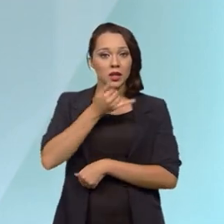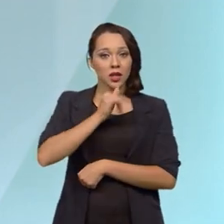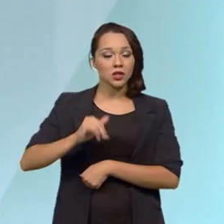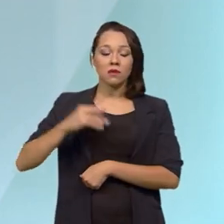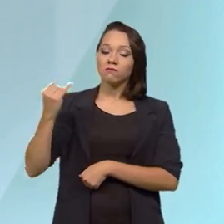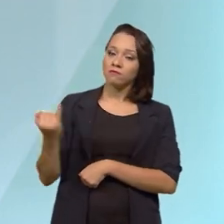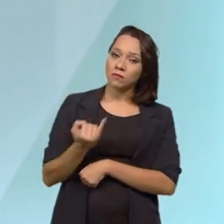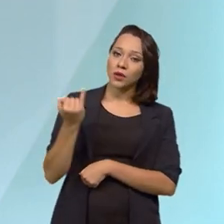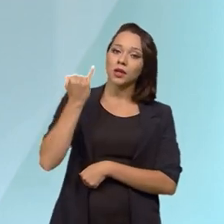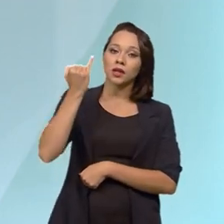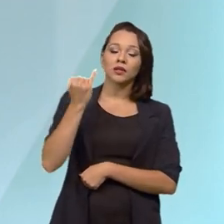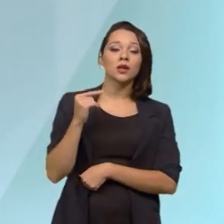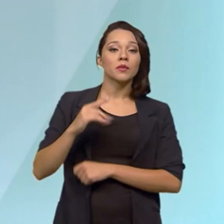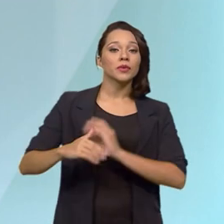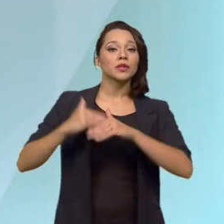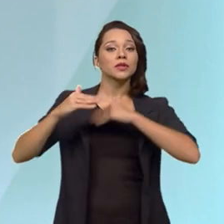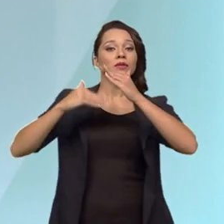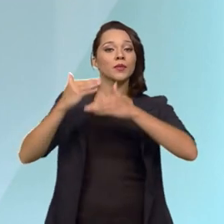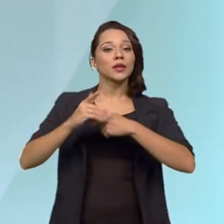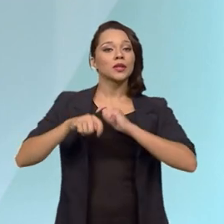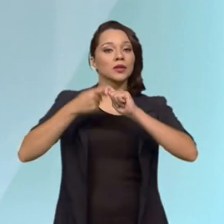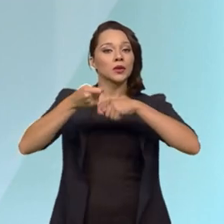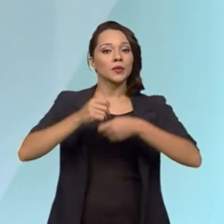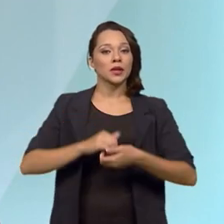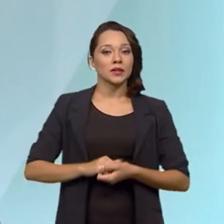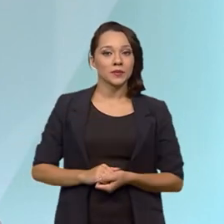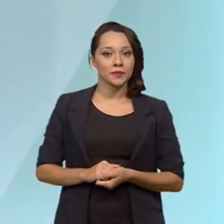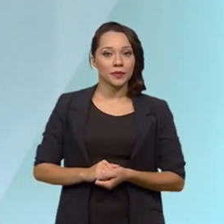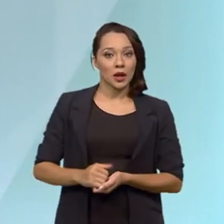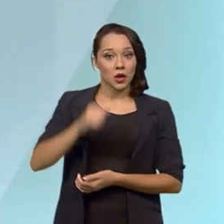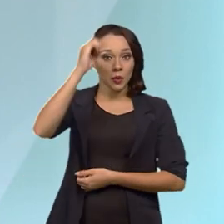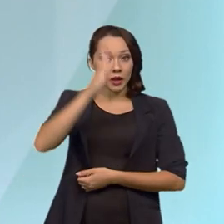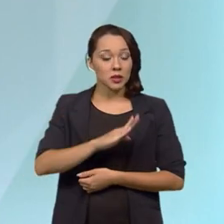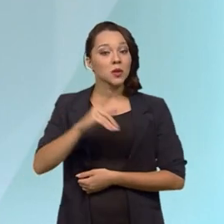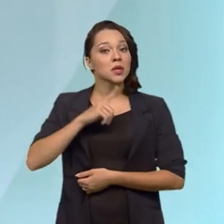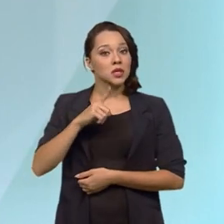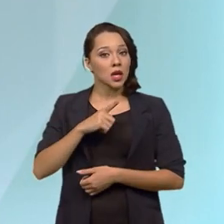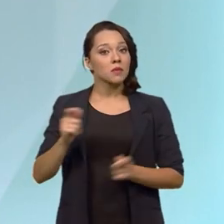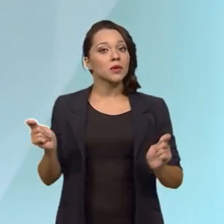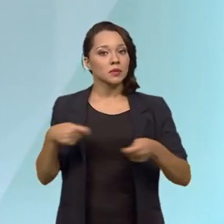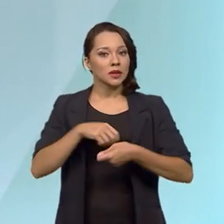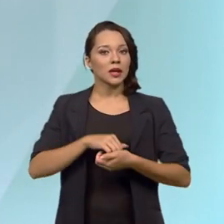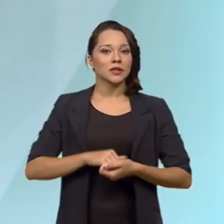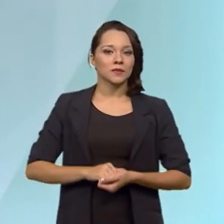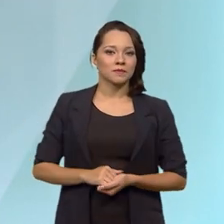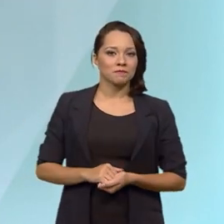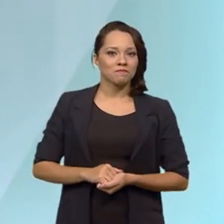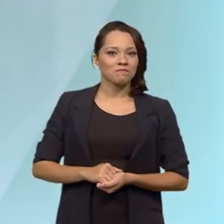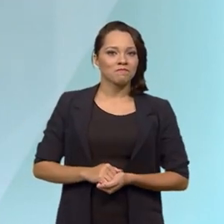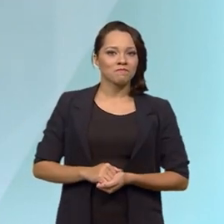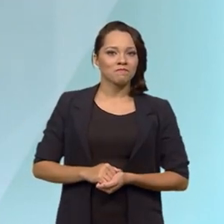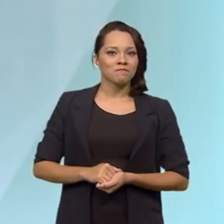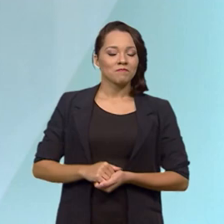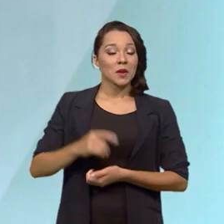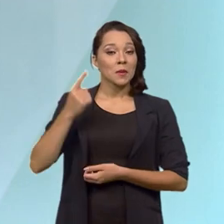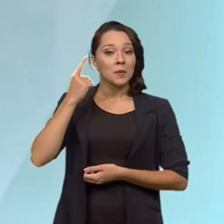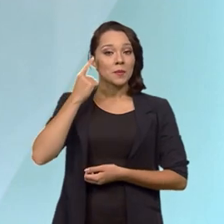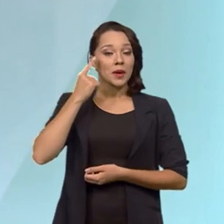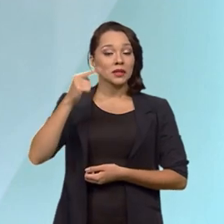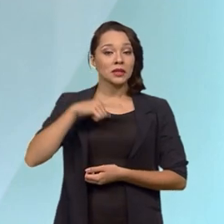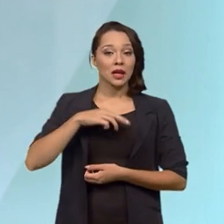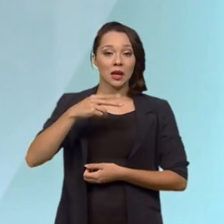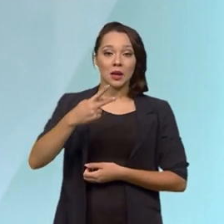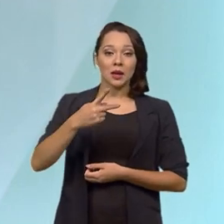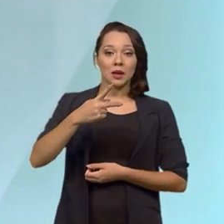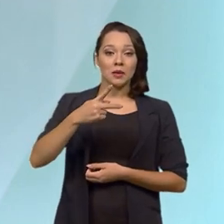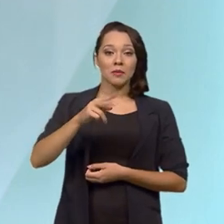fundamental para o desenvolvimento das economias. E o Brasil tem uma possibilidade. Imagina que nós temos um pré